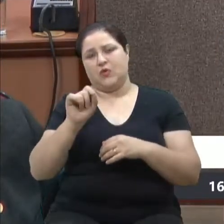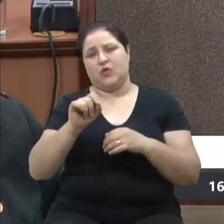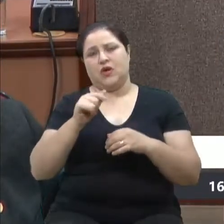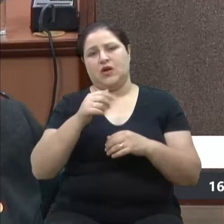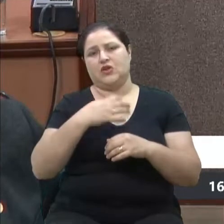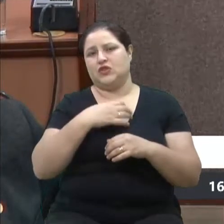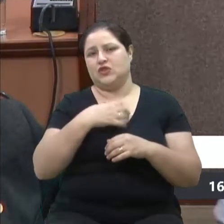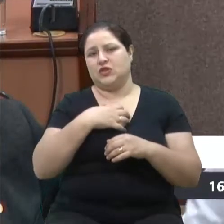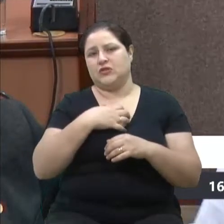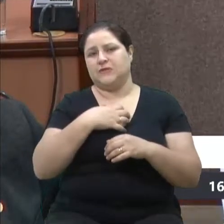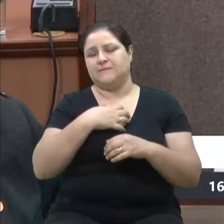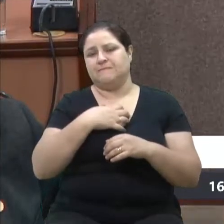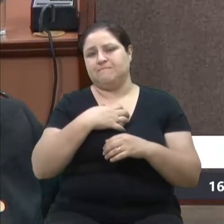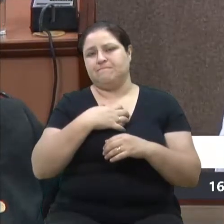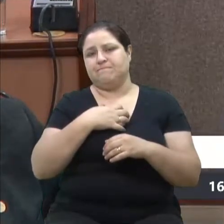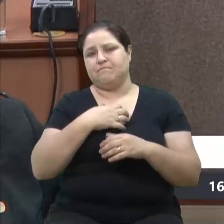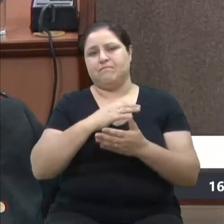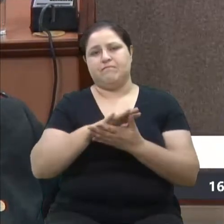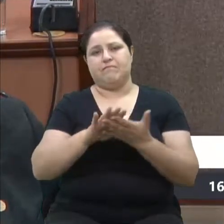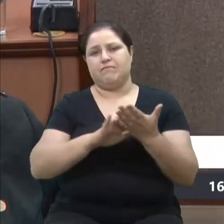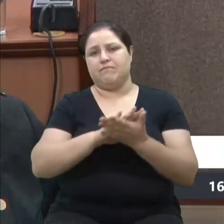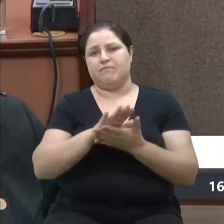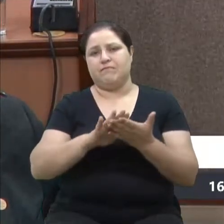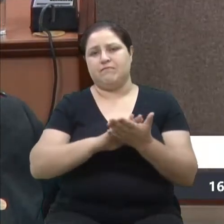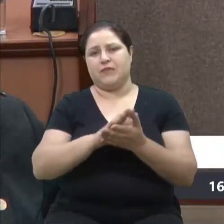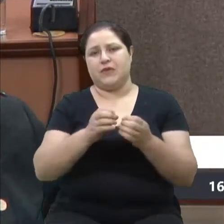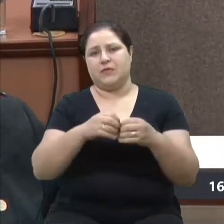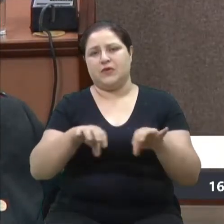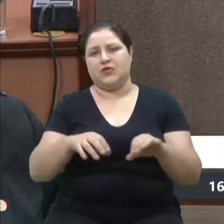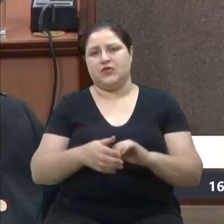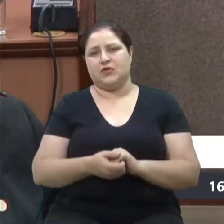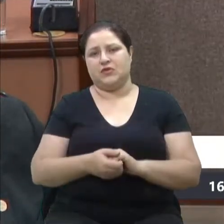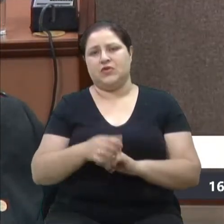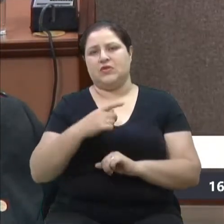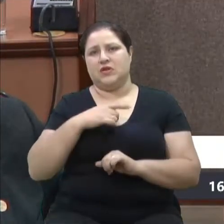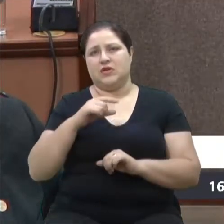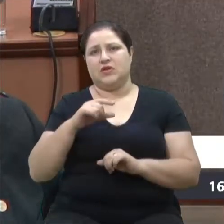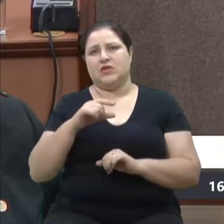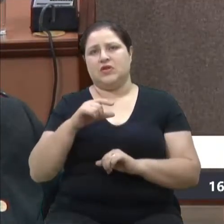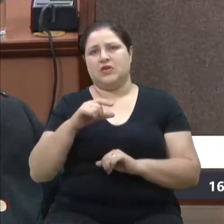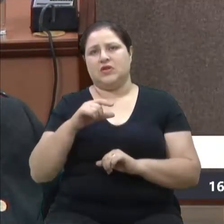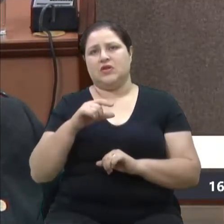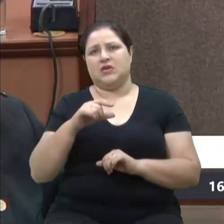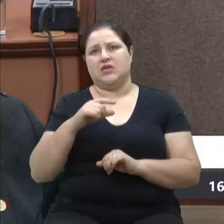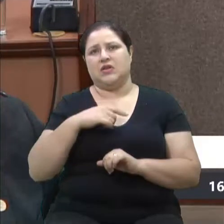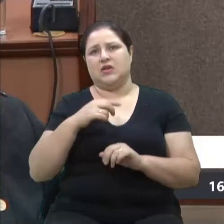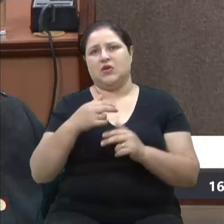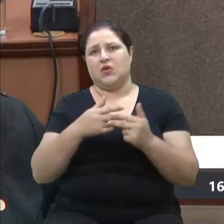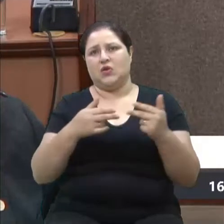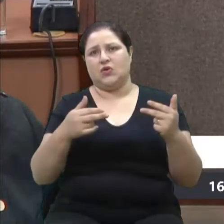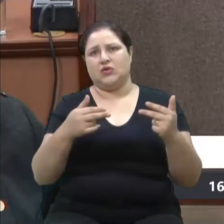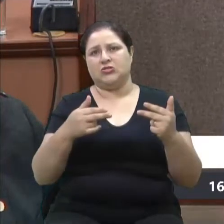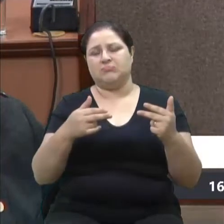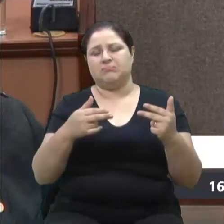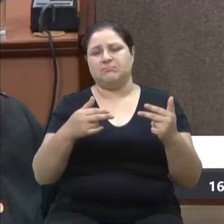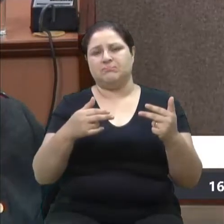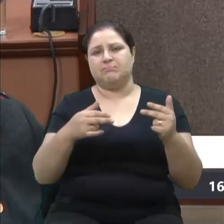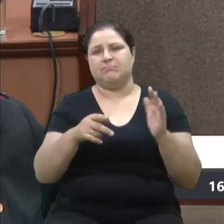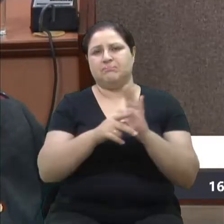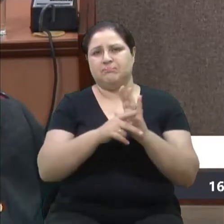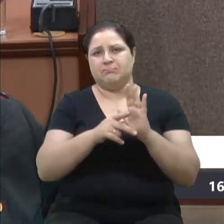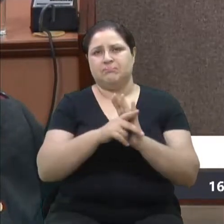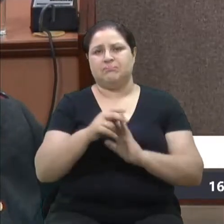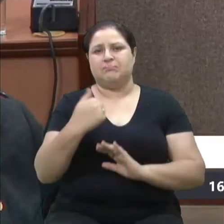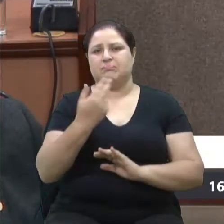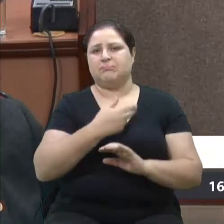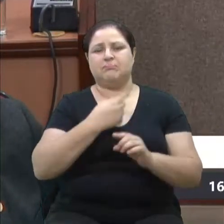de forma, sim, sem comprometimento, um pouco irresponsável, inclusive, e algumas ilações, mas que também fazem parte das